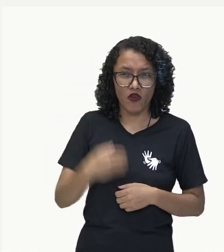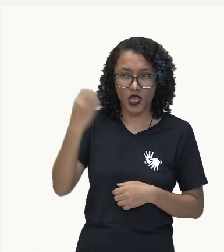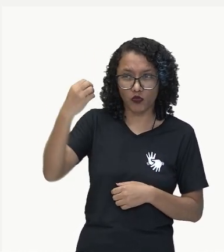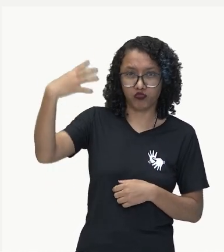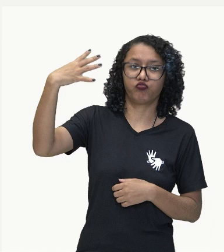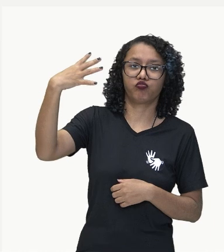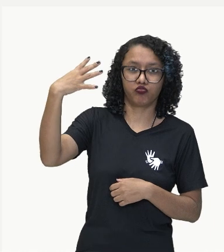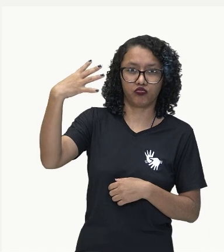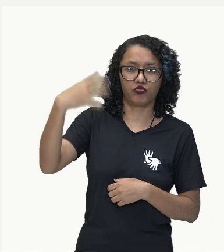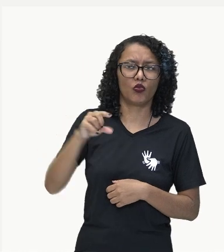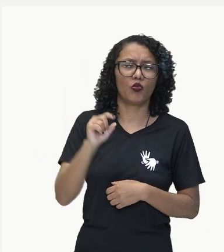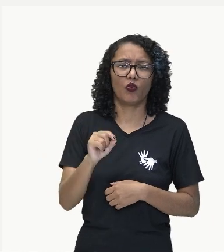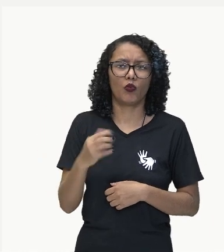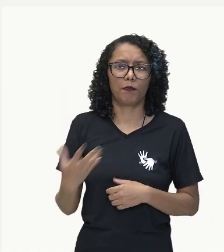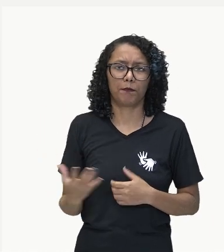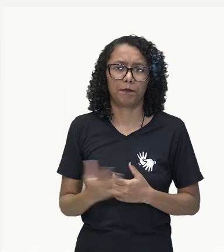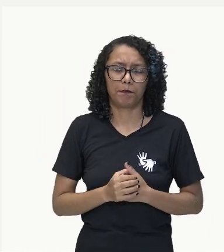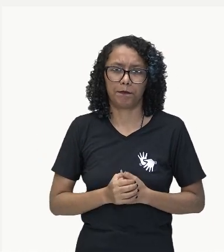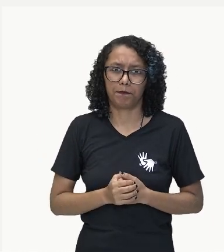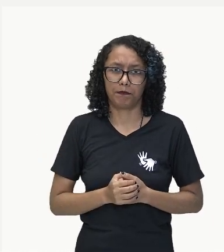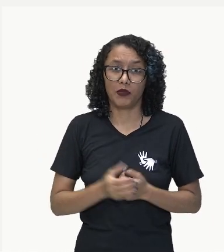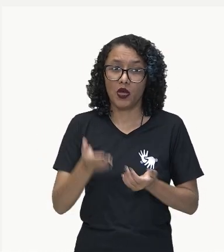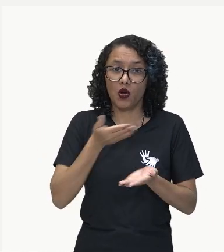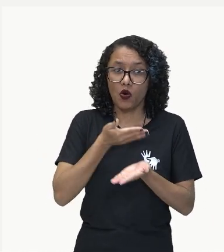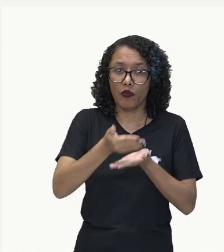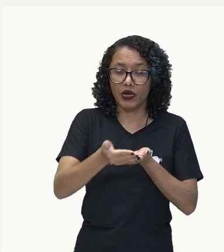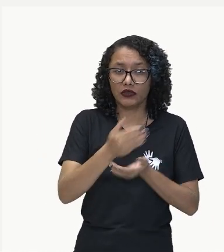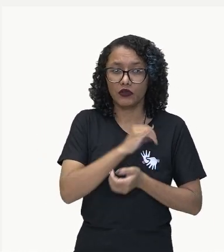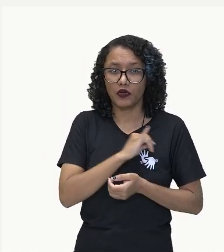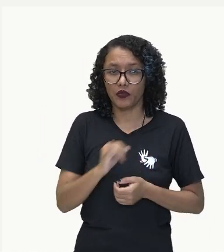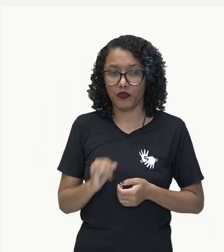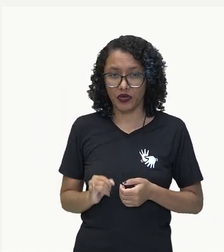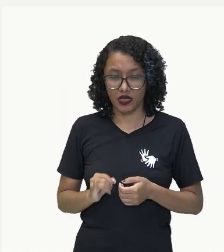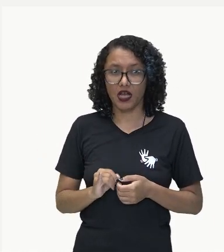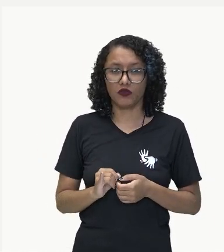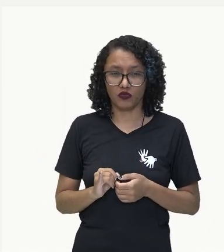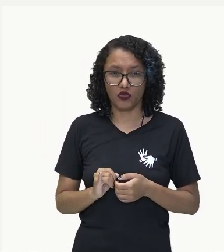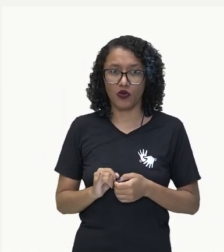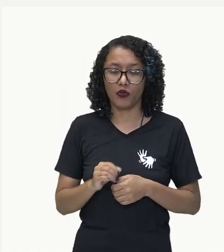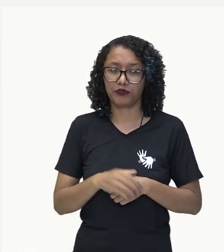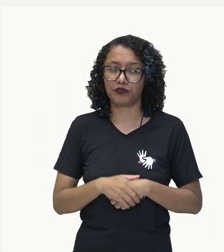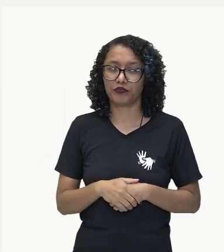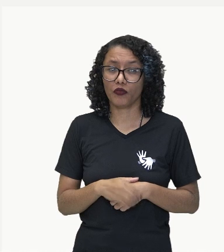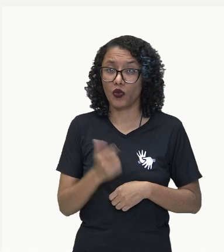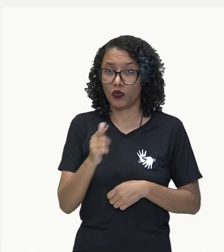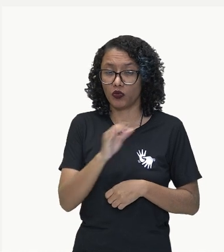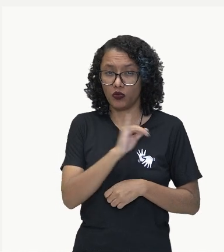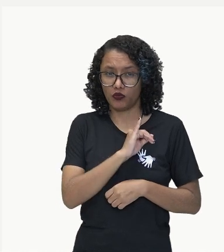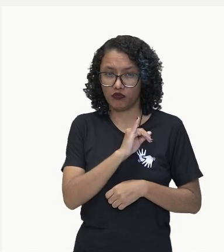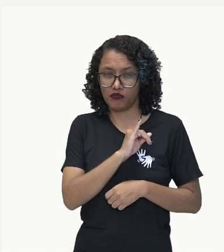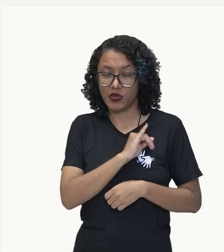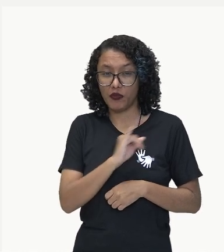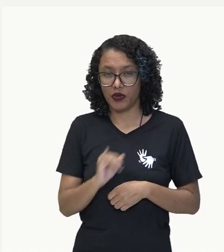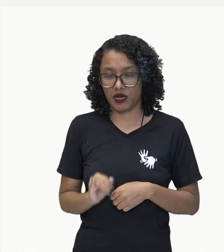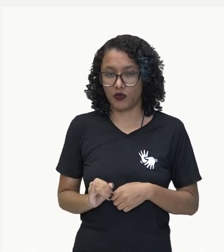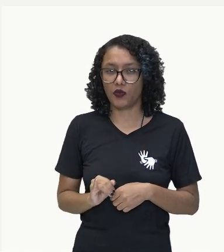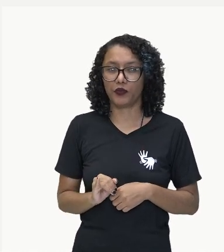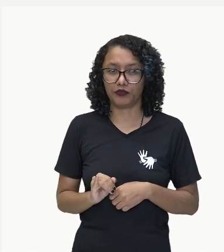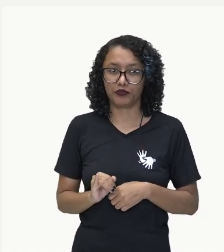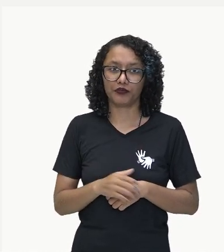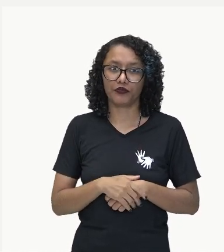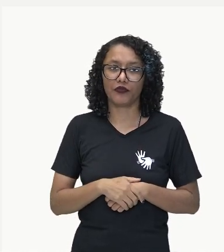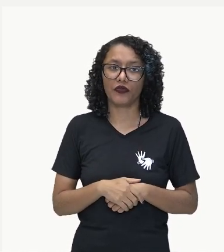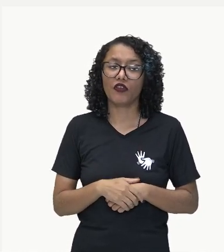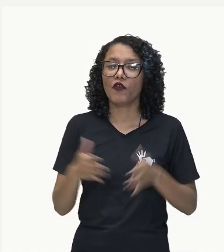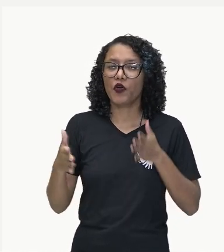Ele começou a partir do imperador, com o imperador Mitsuhito. Mitsuhito, que durou